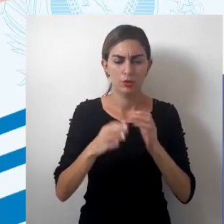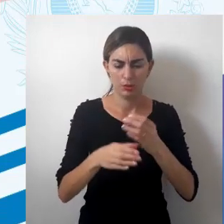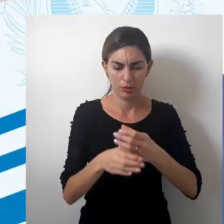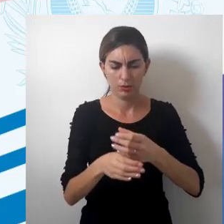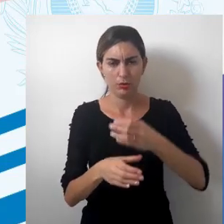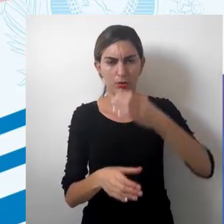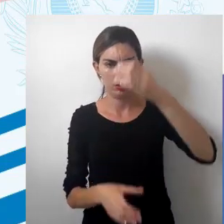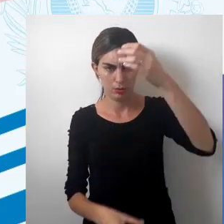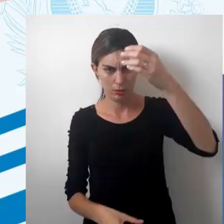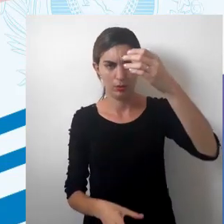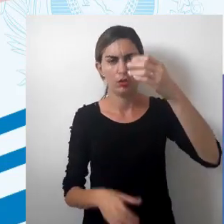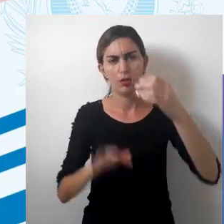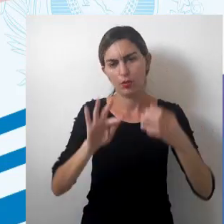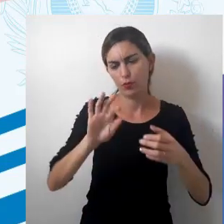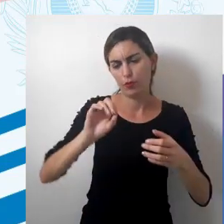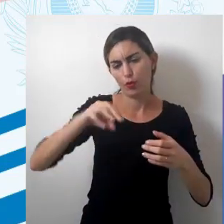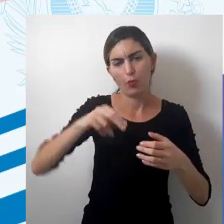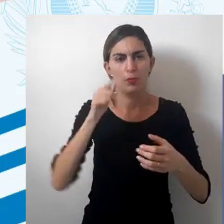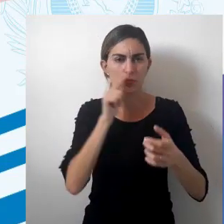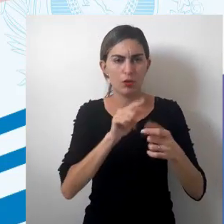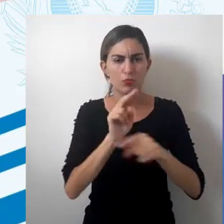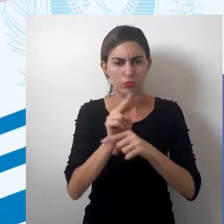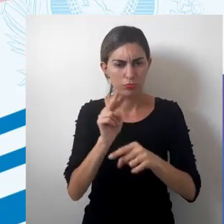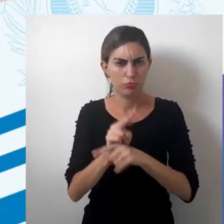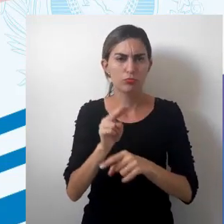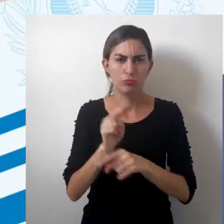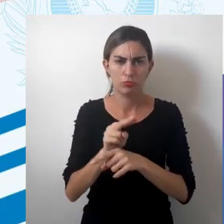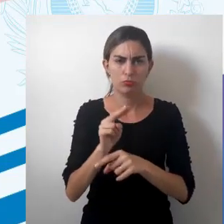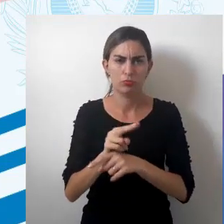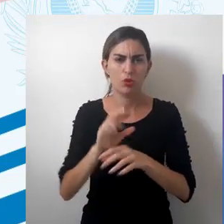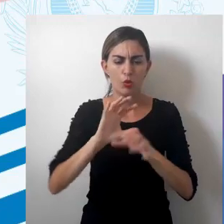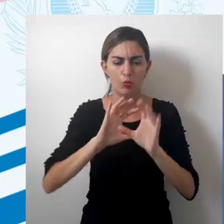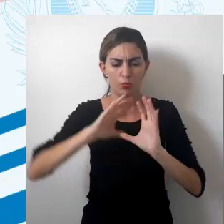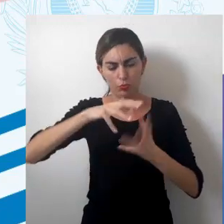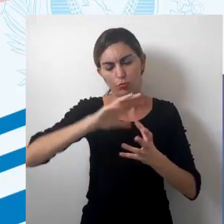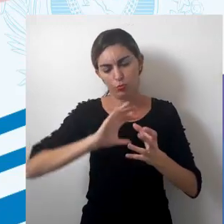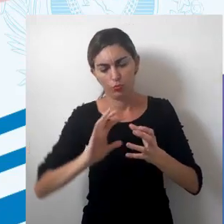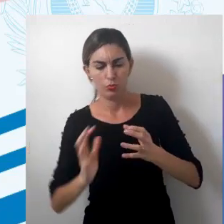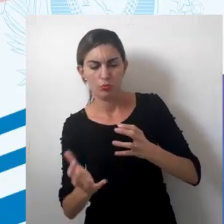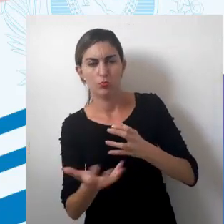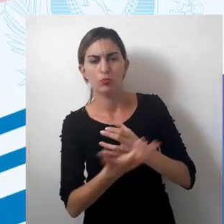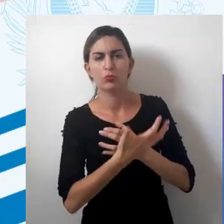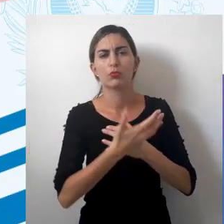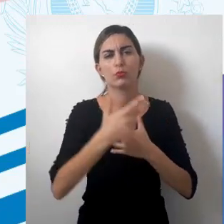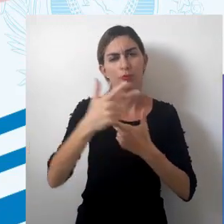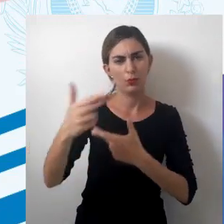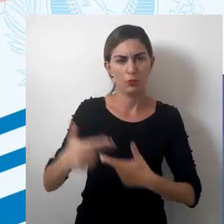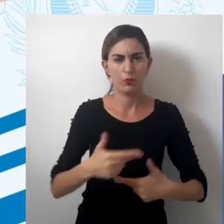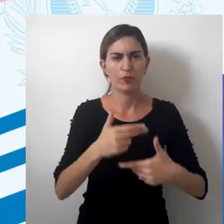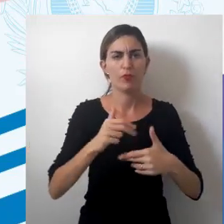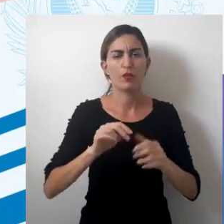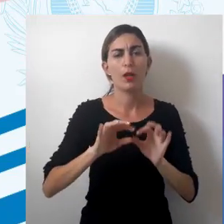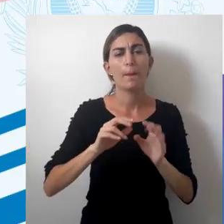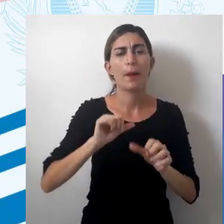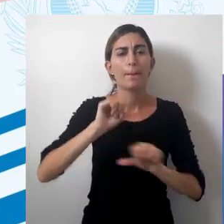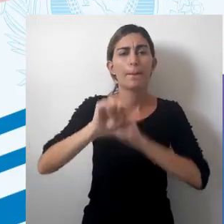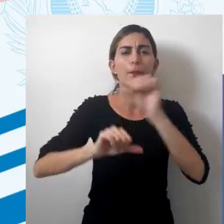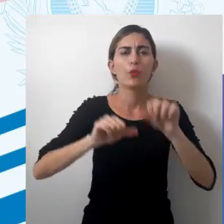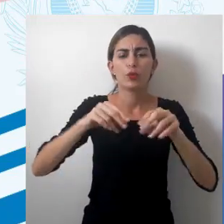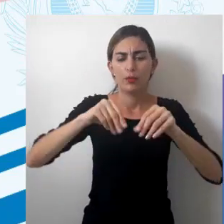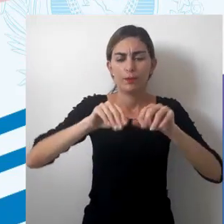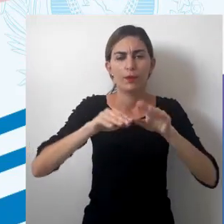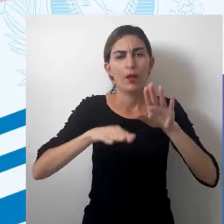cilíndrica conforme, não é? Onde ela conserva as formas dos continentes, as direções e ângulos, mas altera a proporção da